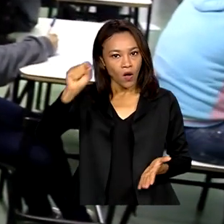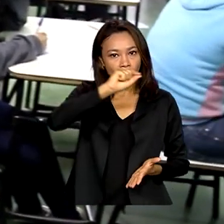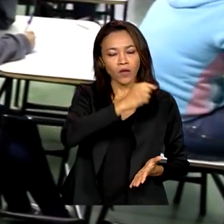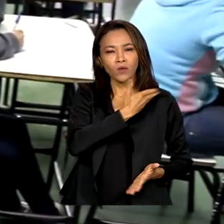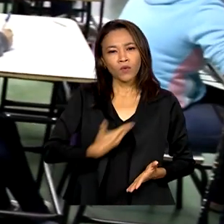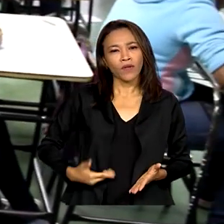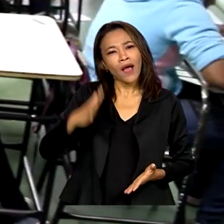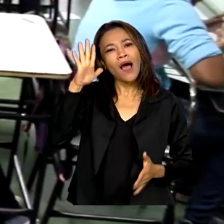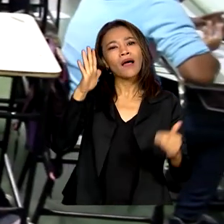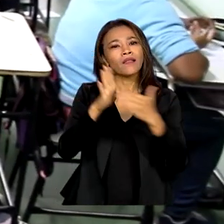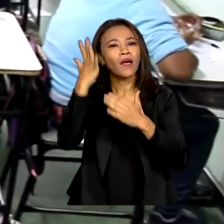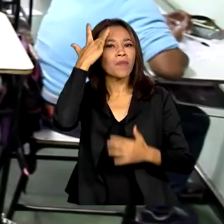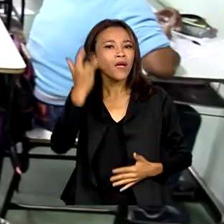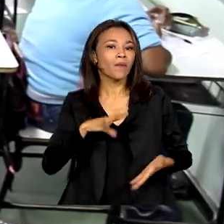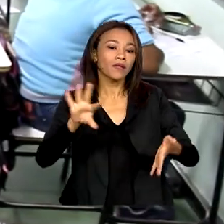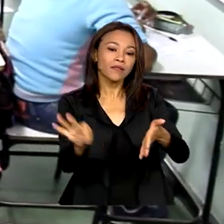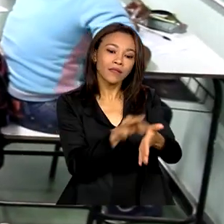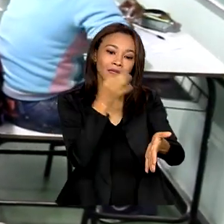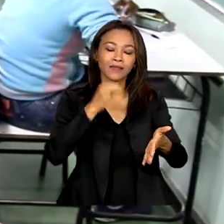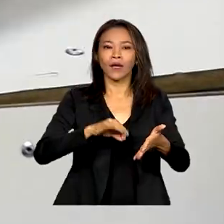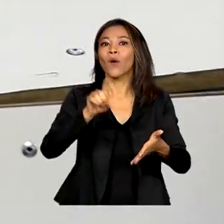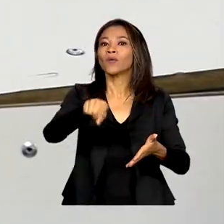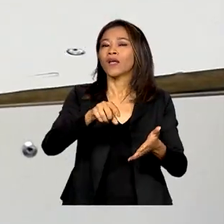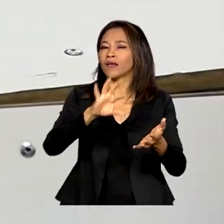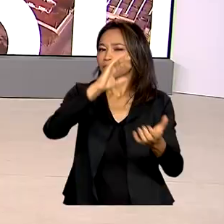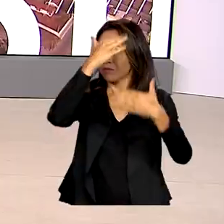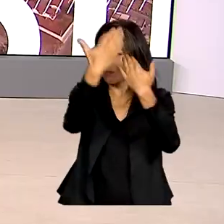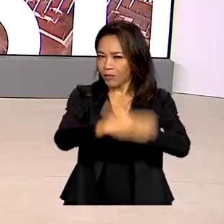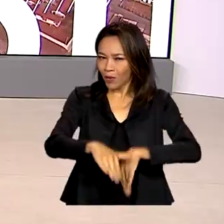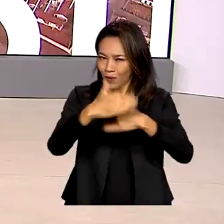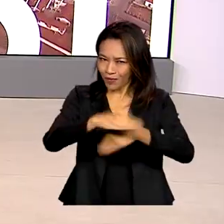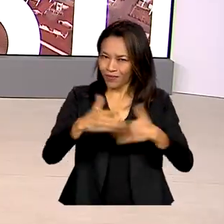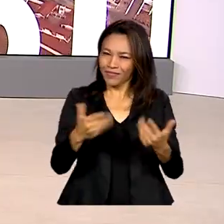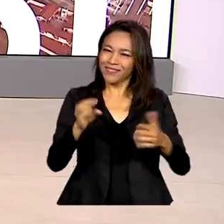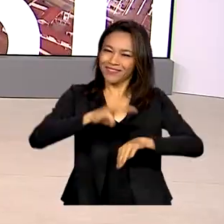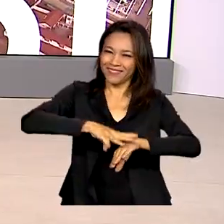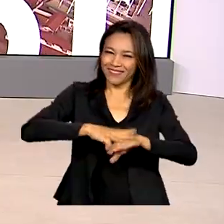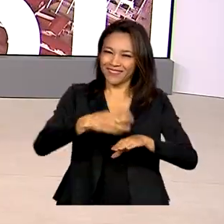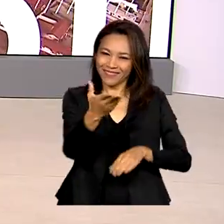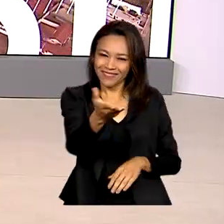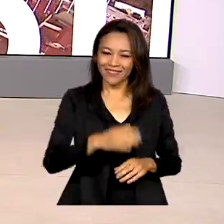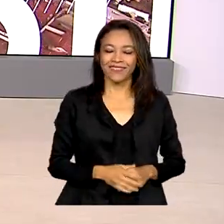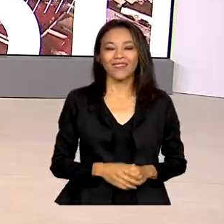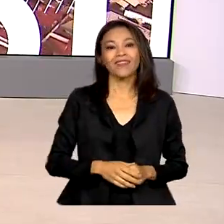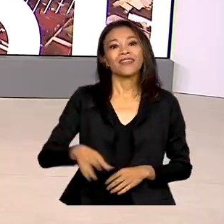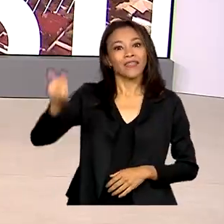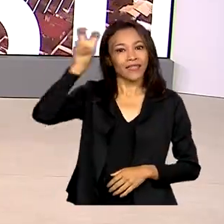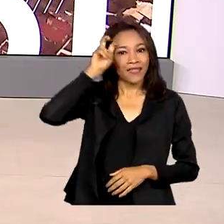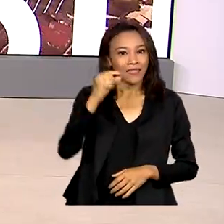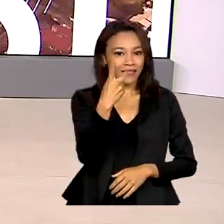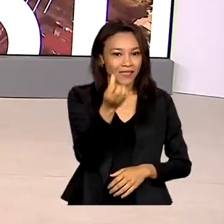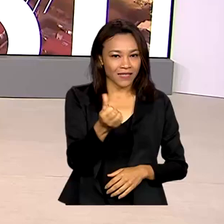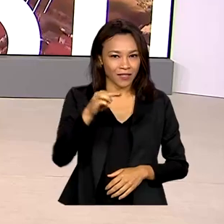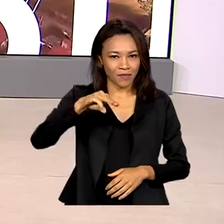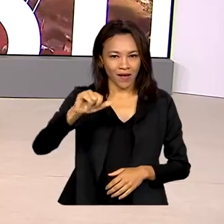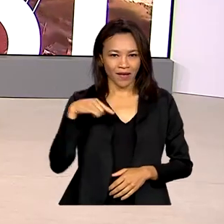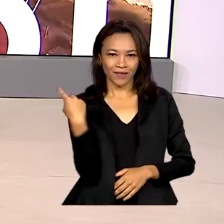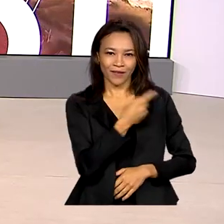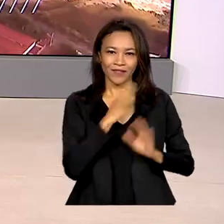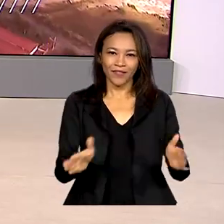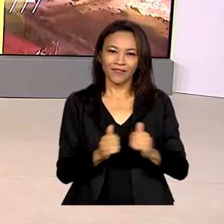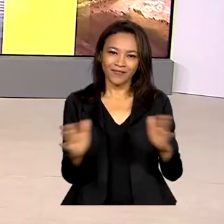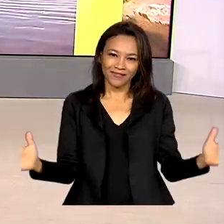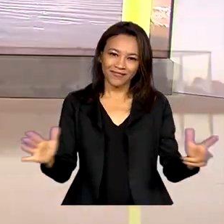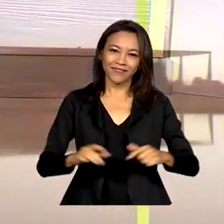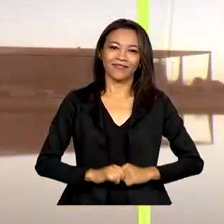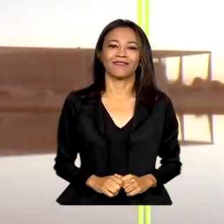alunos na Olimpíada Brasileira de Matemática. Quinta-feira, 16 de março, o Brasil em Dia já está no